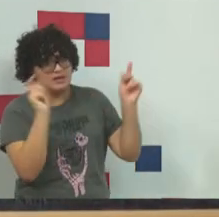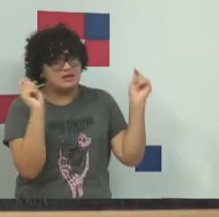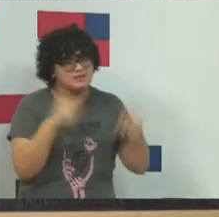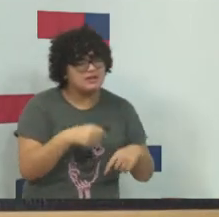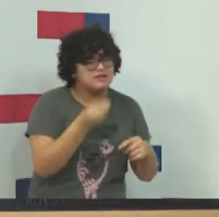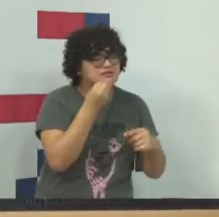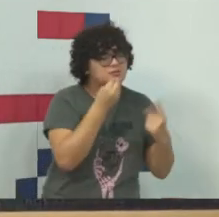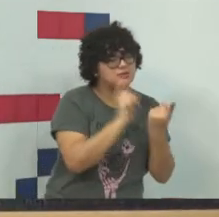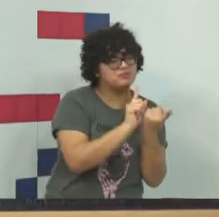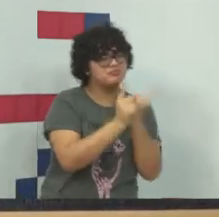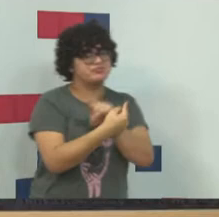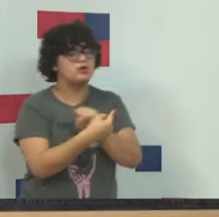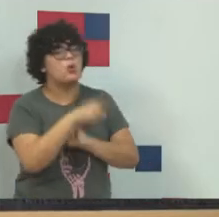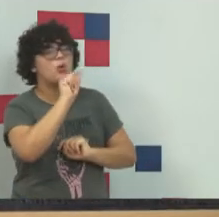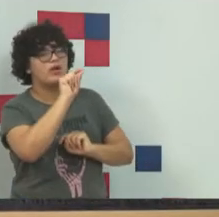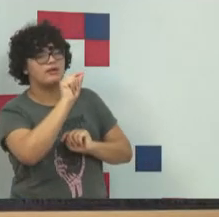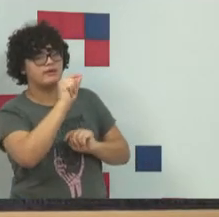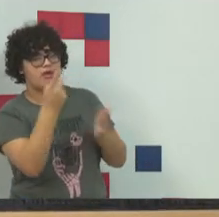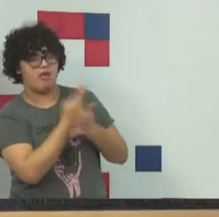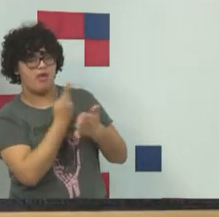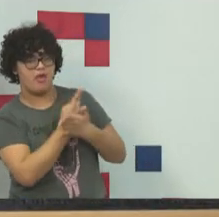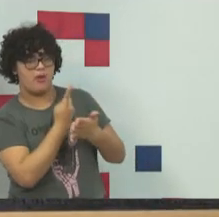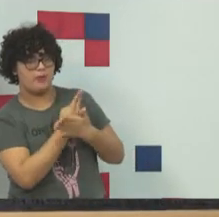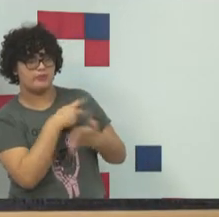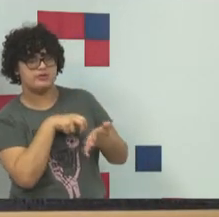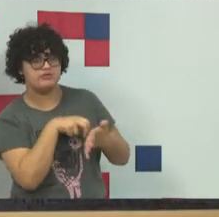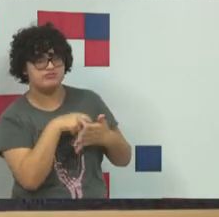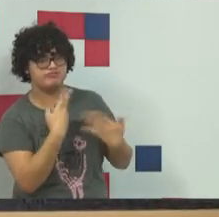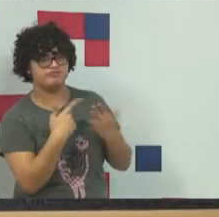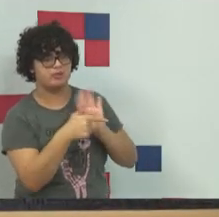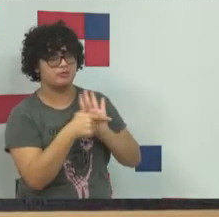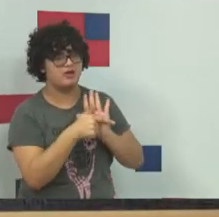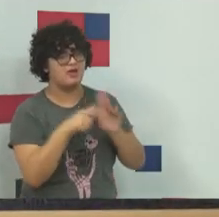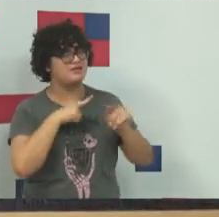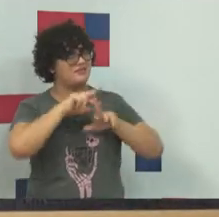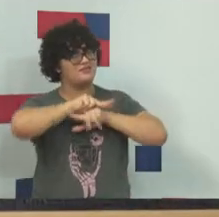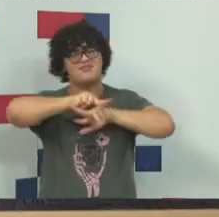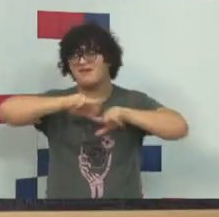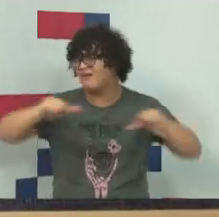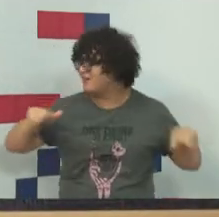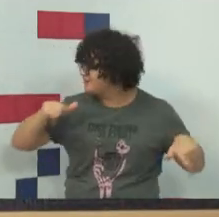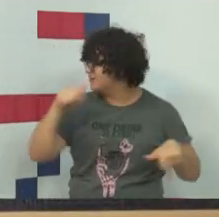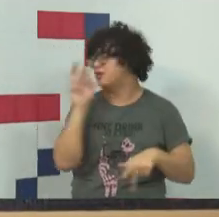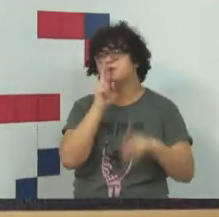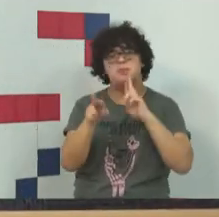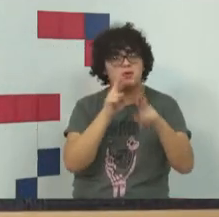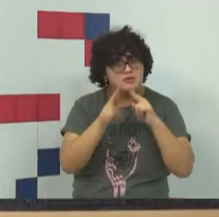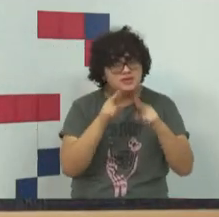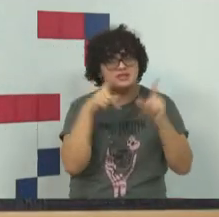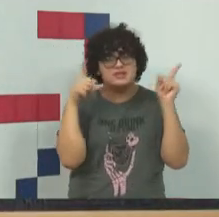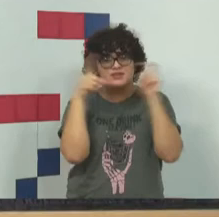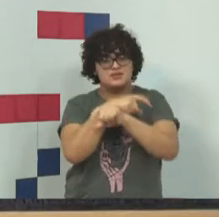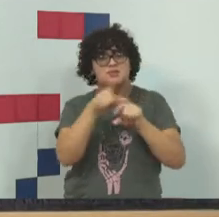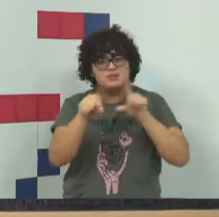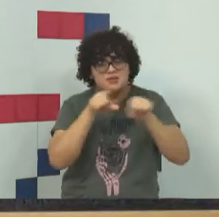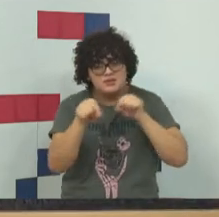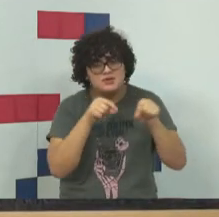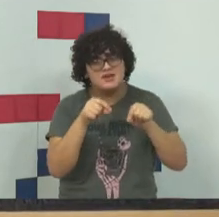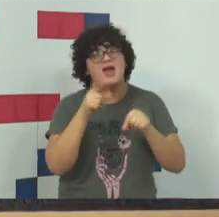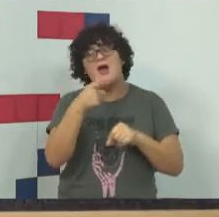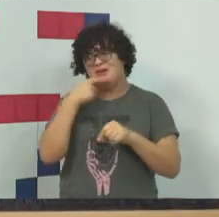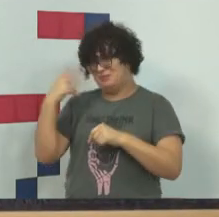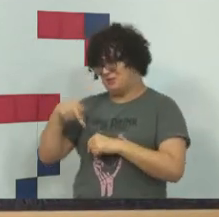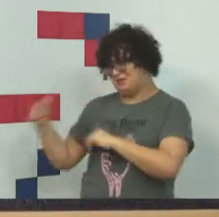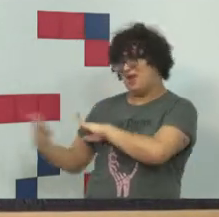virar uma infração? Foram várias respostas, foi dificílio me escolher, o doutor Rocini me ajudou